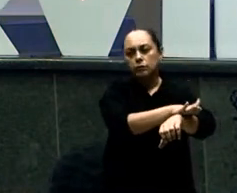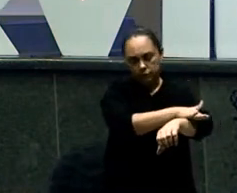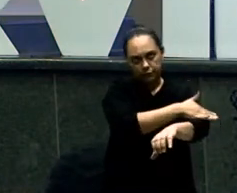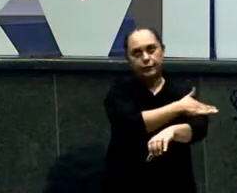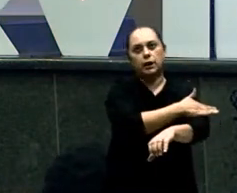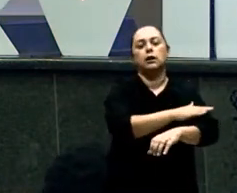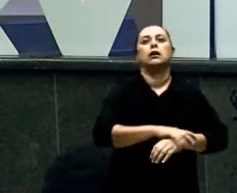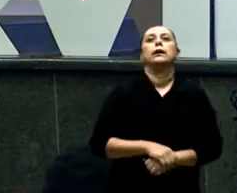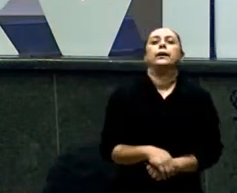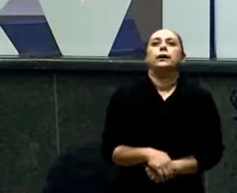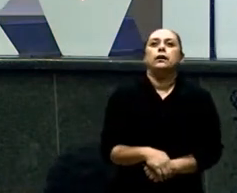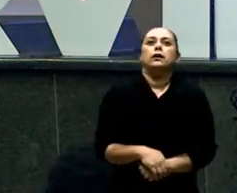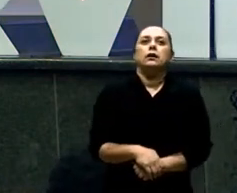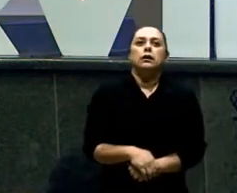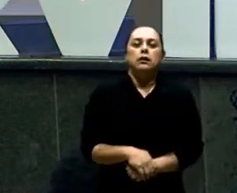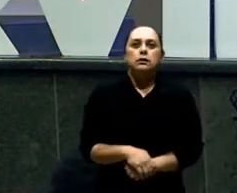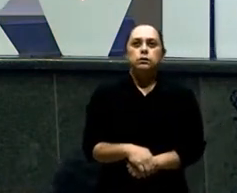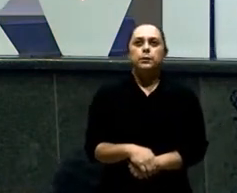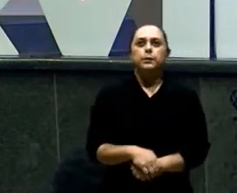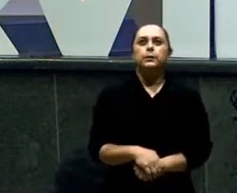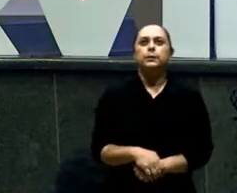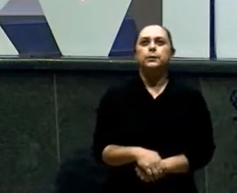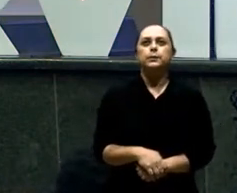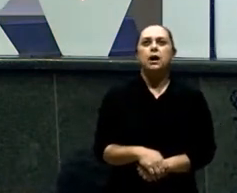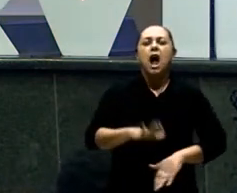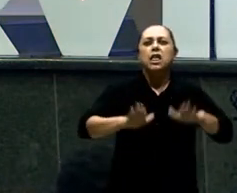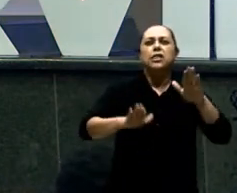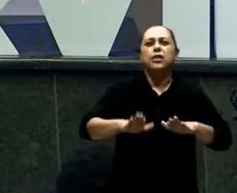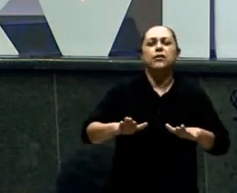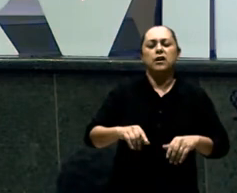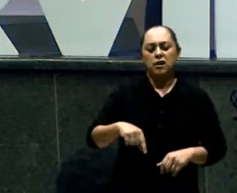Porque você Deixa de ter Crise De identidade